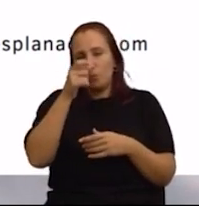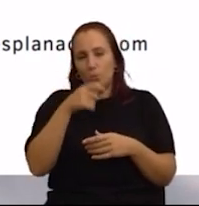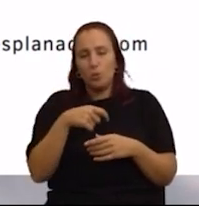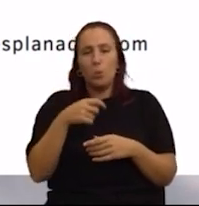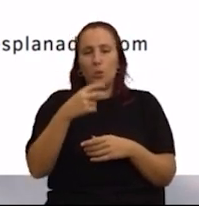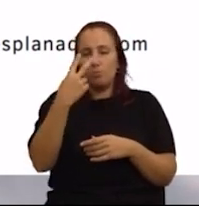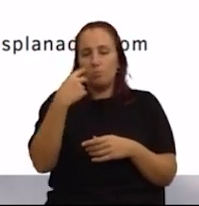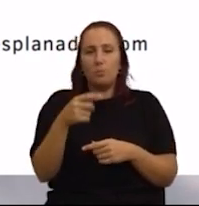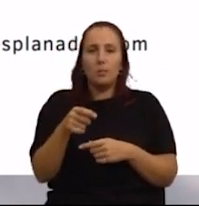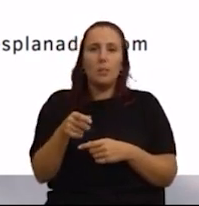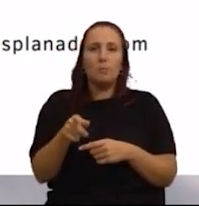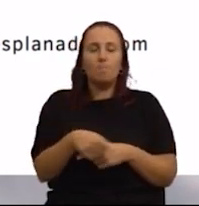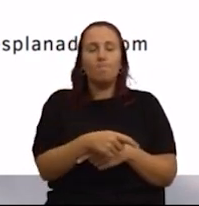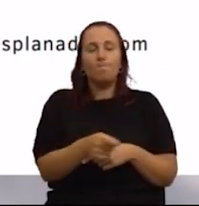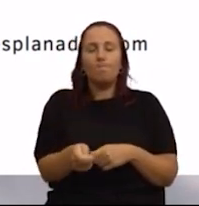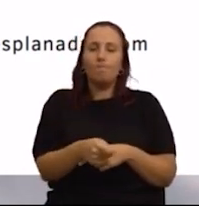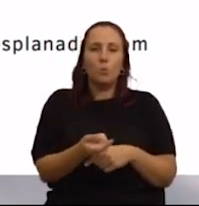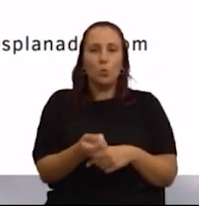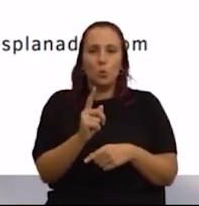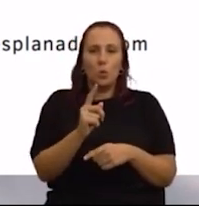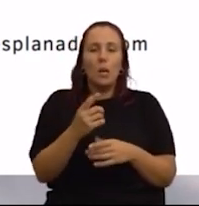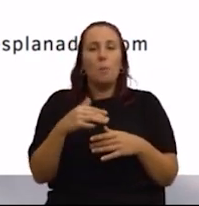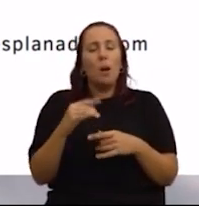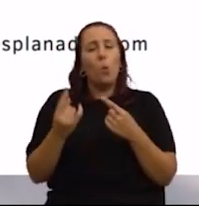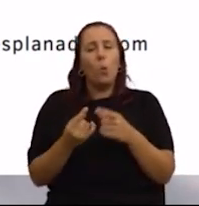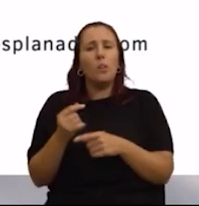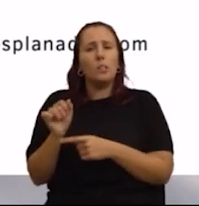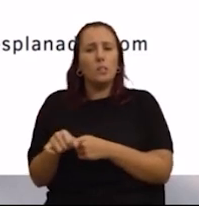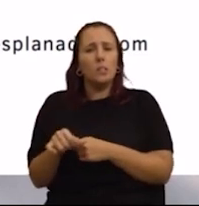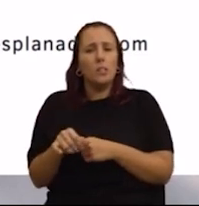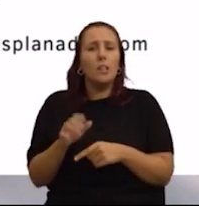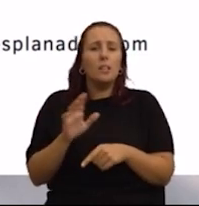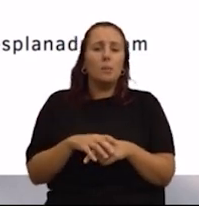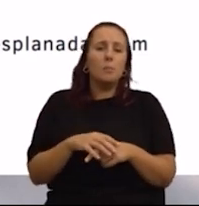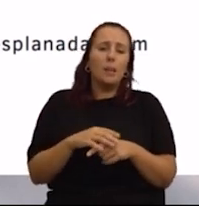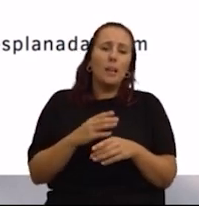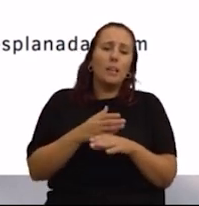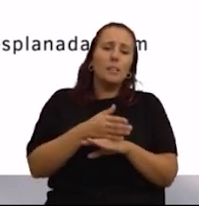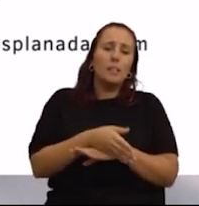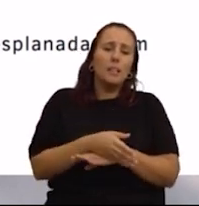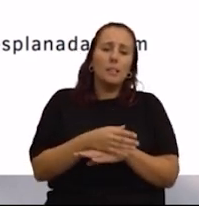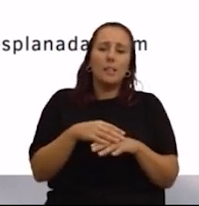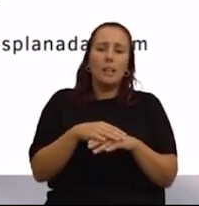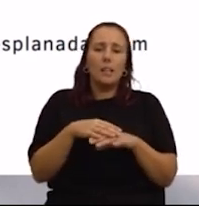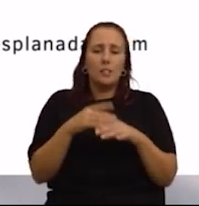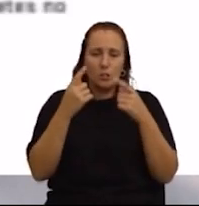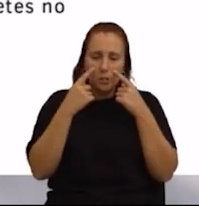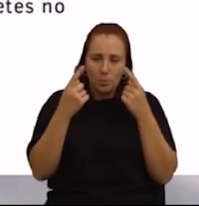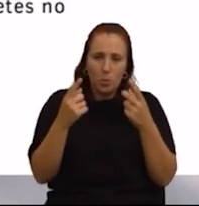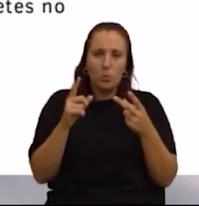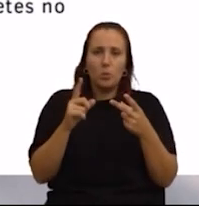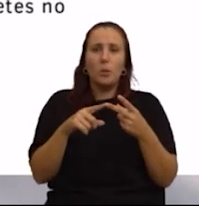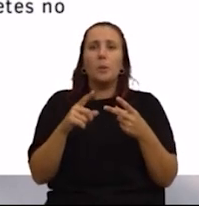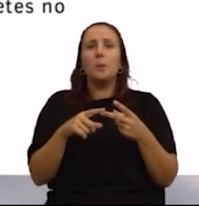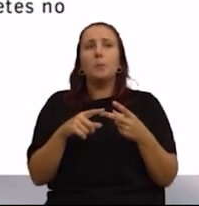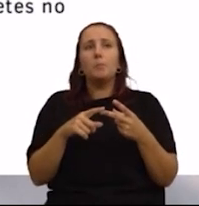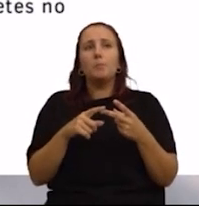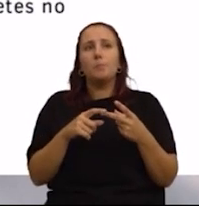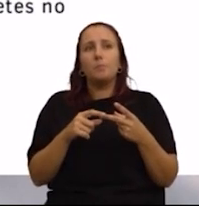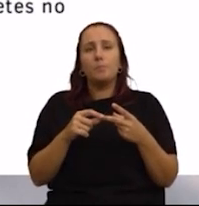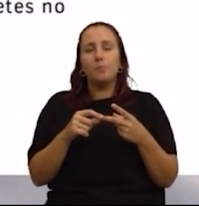visual em Lisboa, os pontos de acesso às redes de transporte, há postaletos de